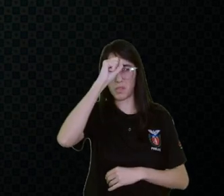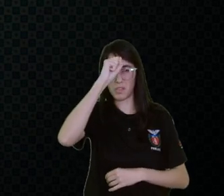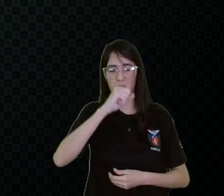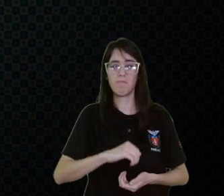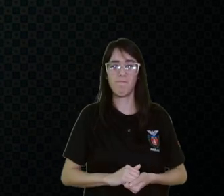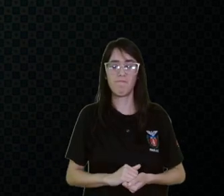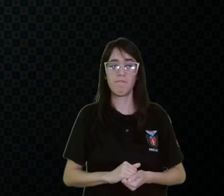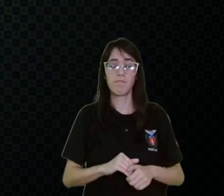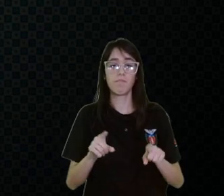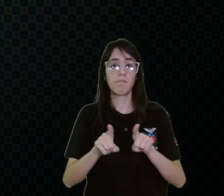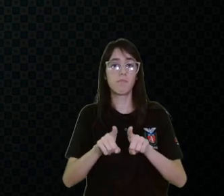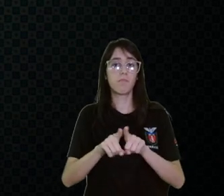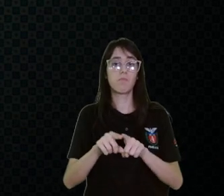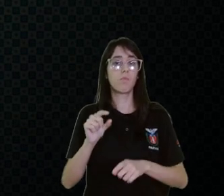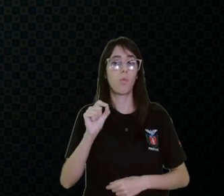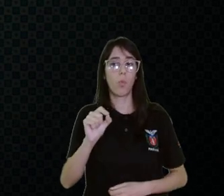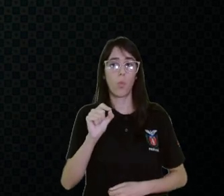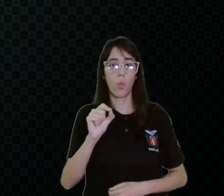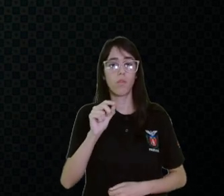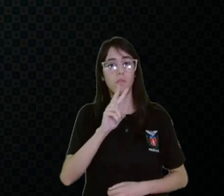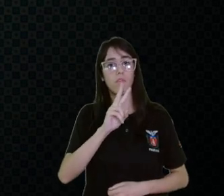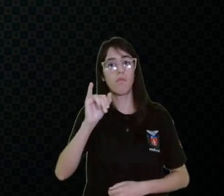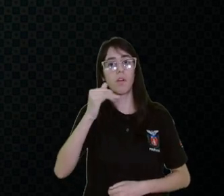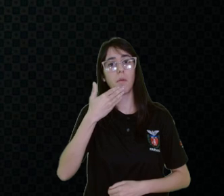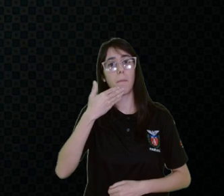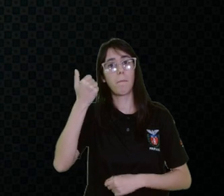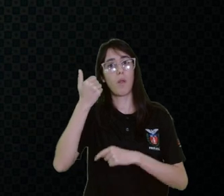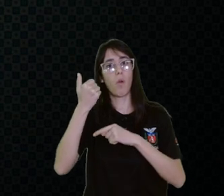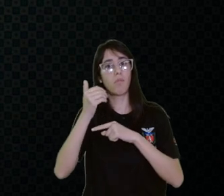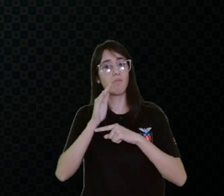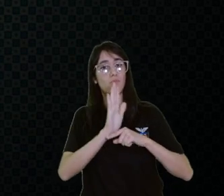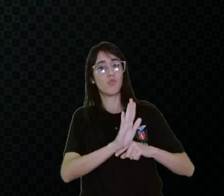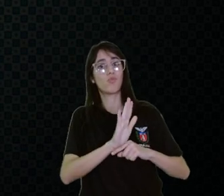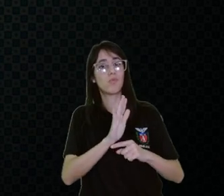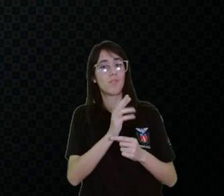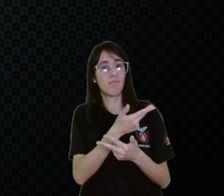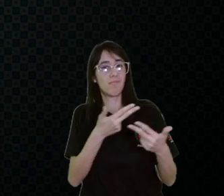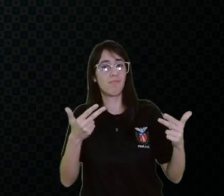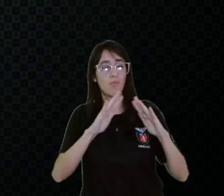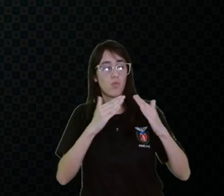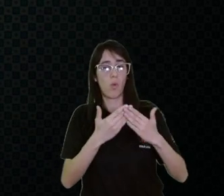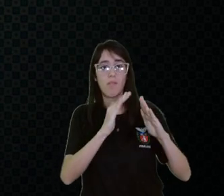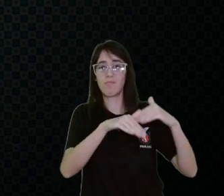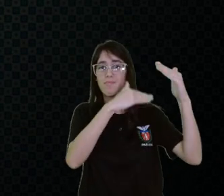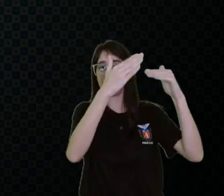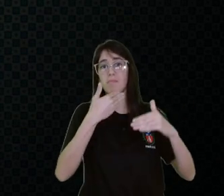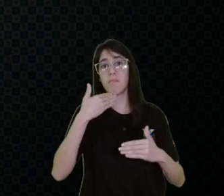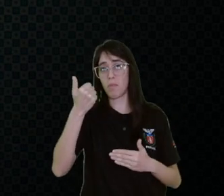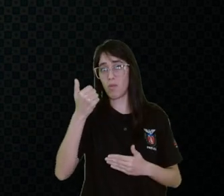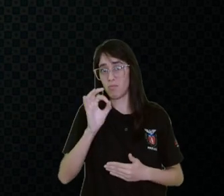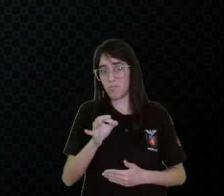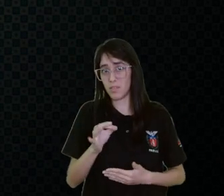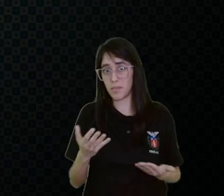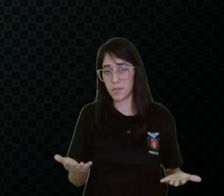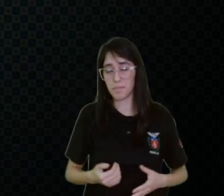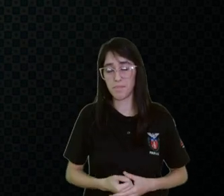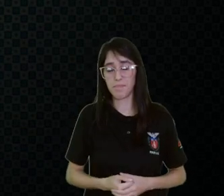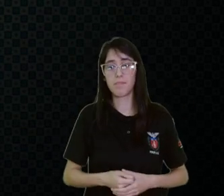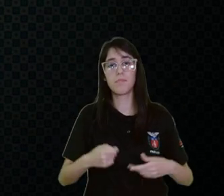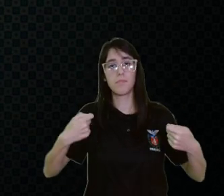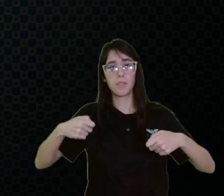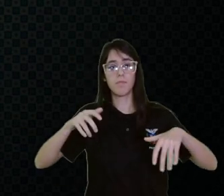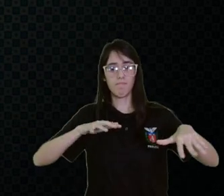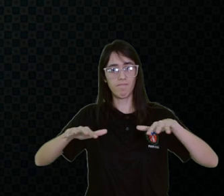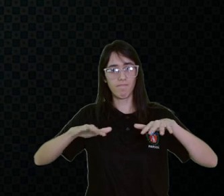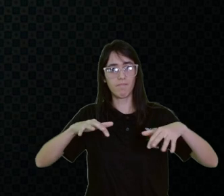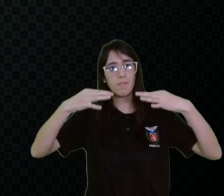e tudo isso vai o que? Melhorar o desempenho e o paciência nas atividades escolares, que é o que a gente quer. Então a gente tem um imobiliário aqui